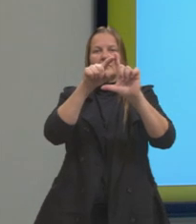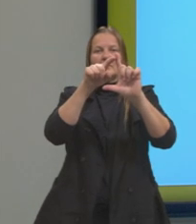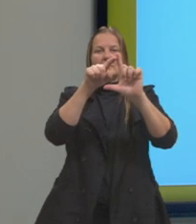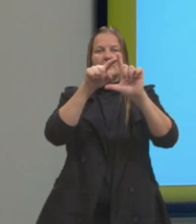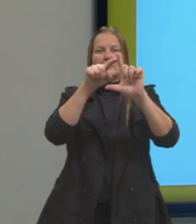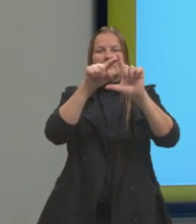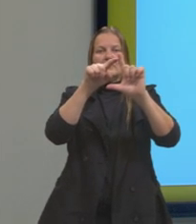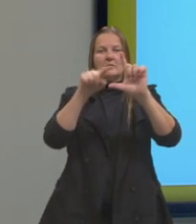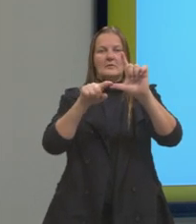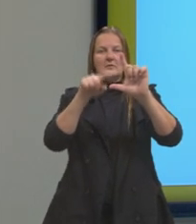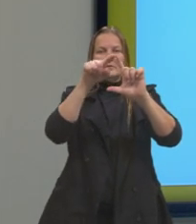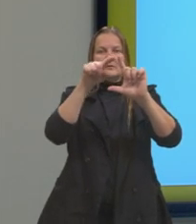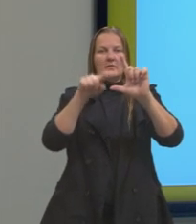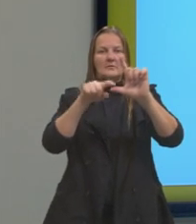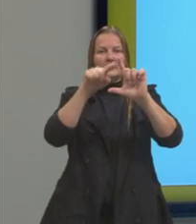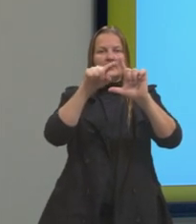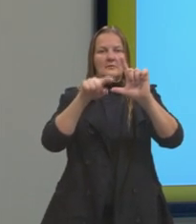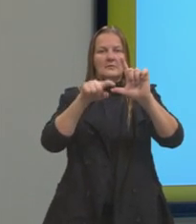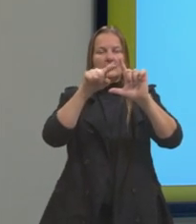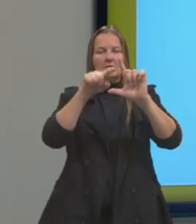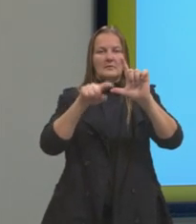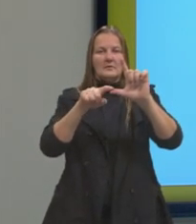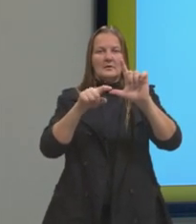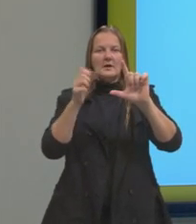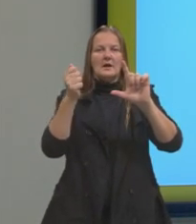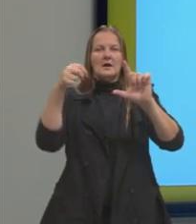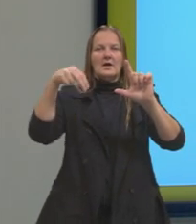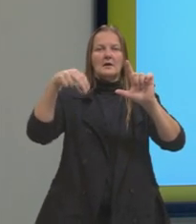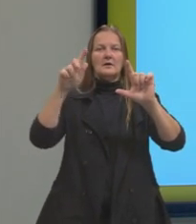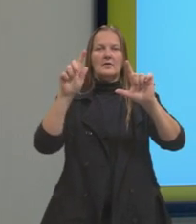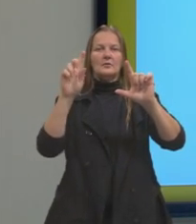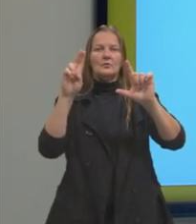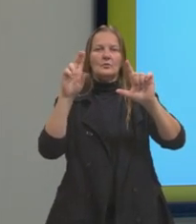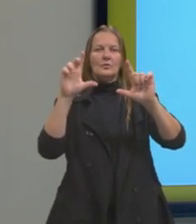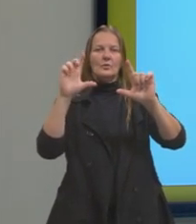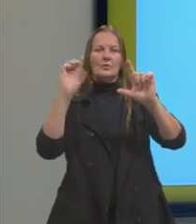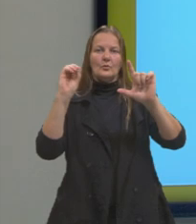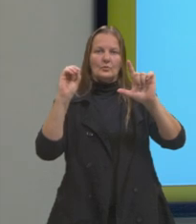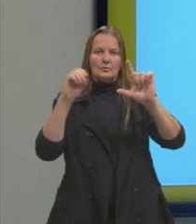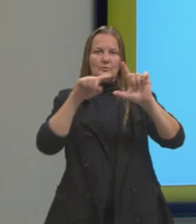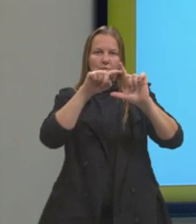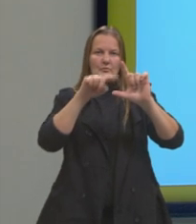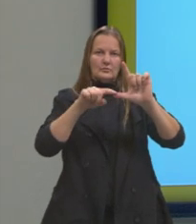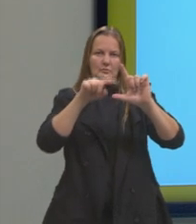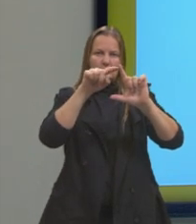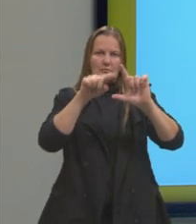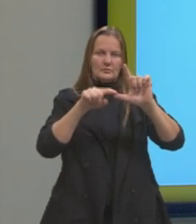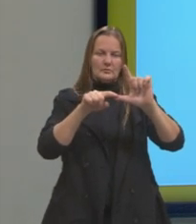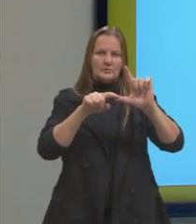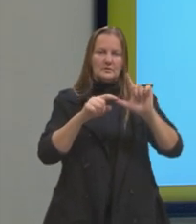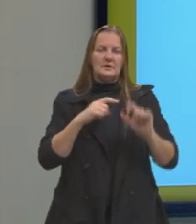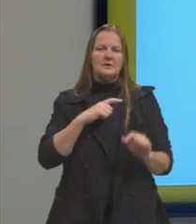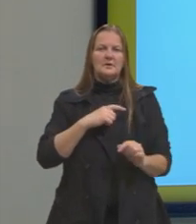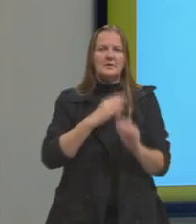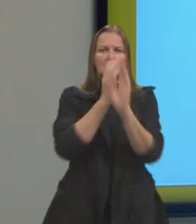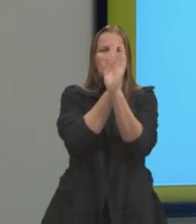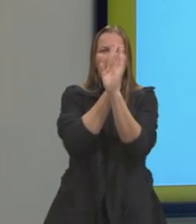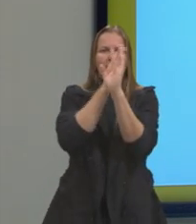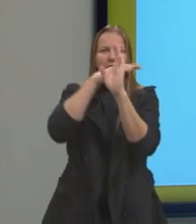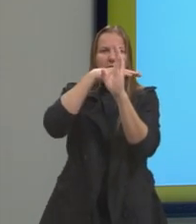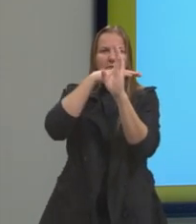associado ao que a gente já viu na cartografia da aula anterior. Ângulos. Aqui eu trago um plano cartesiano